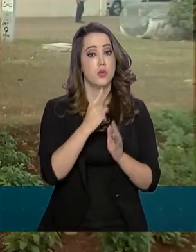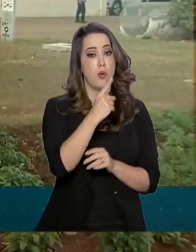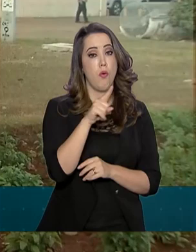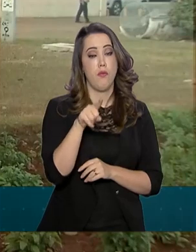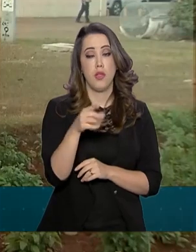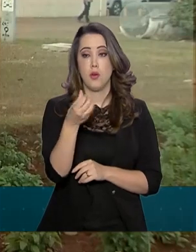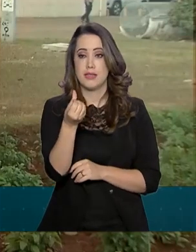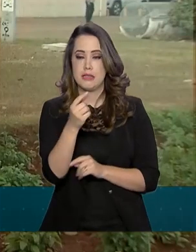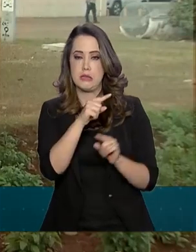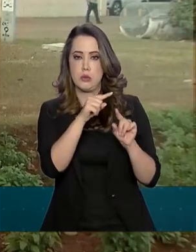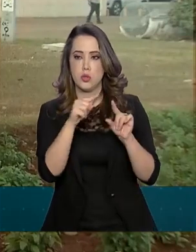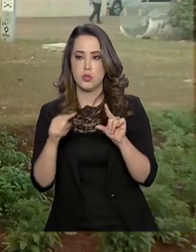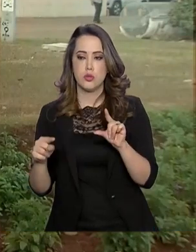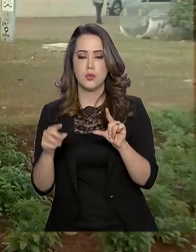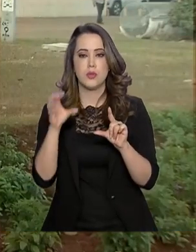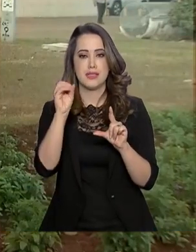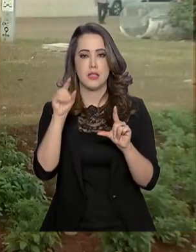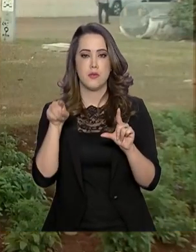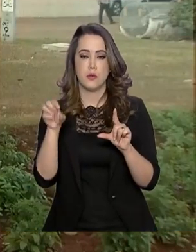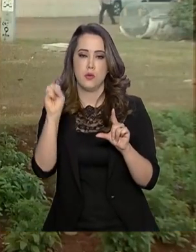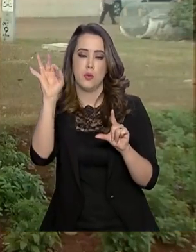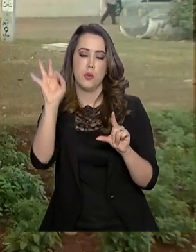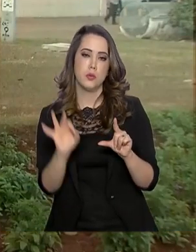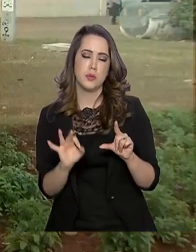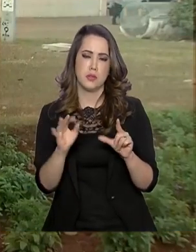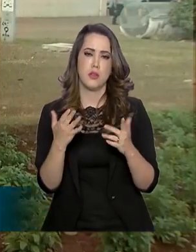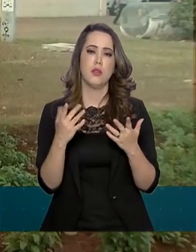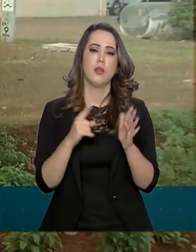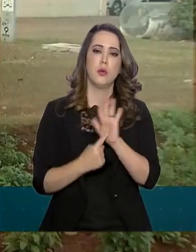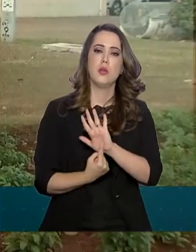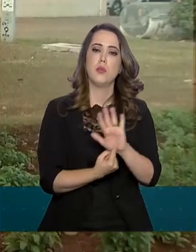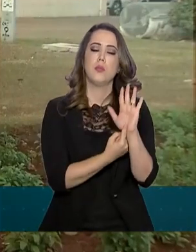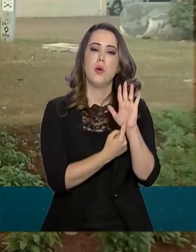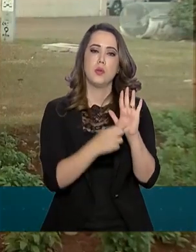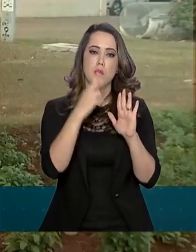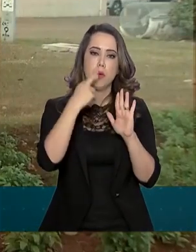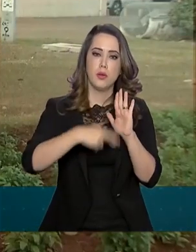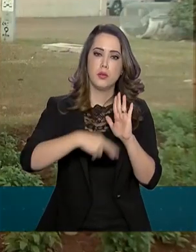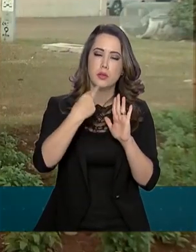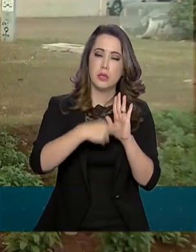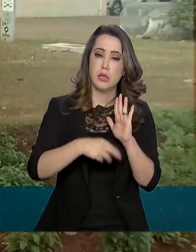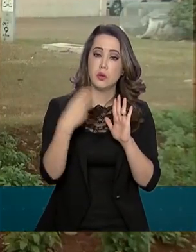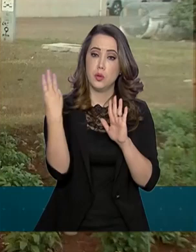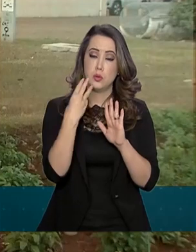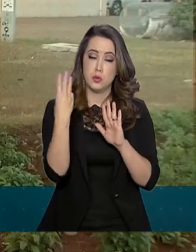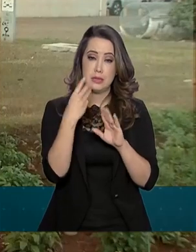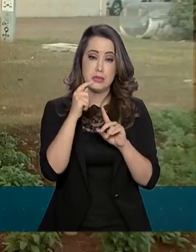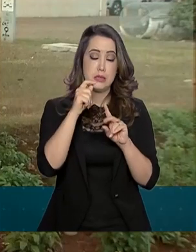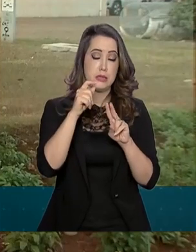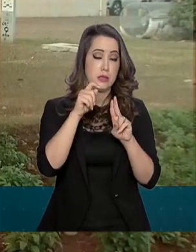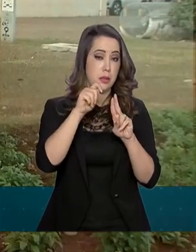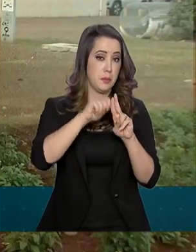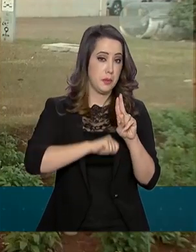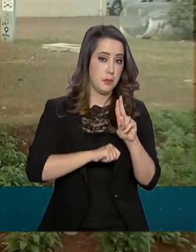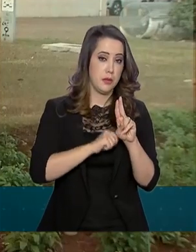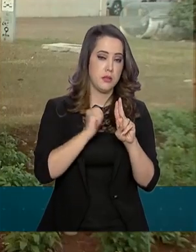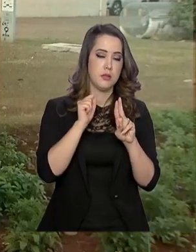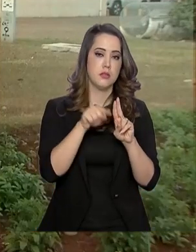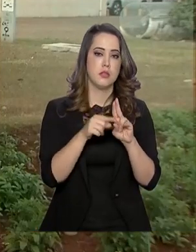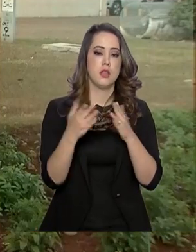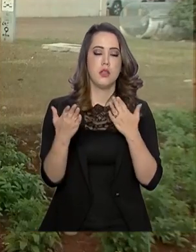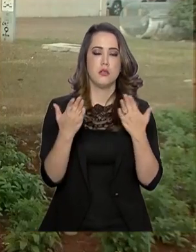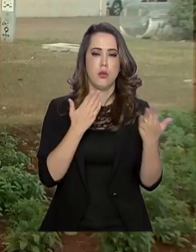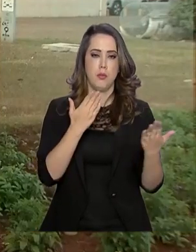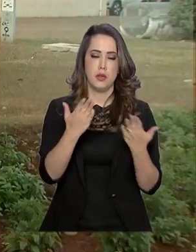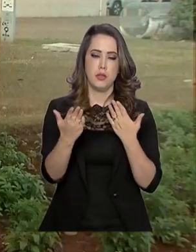para 0,8%. É o que mostra o relatório do terceiro bimestre da avaliação das receitas